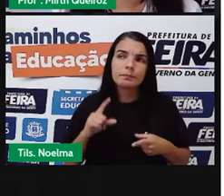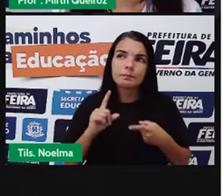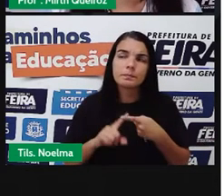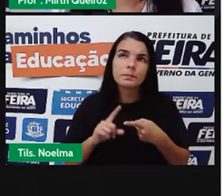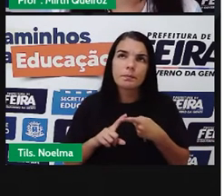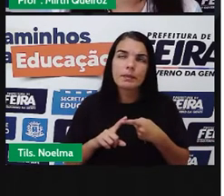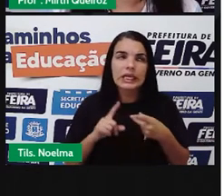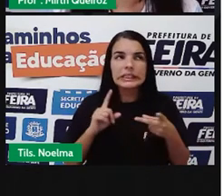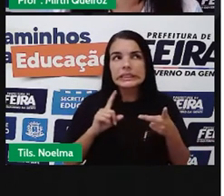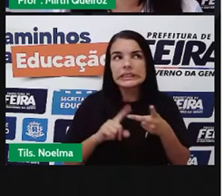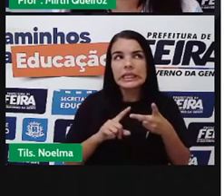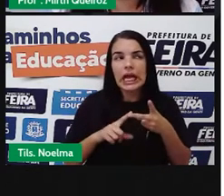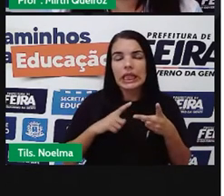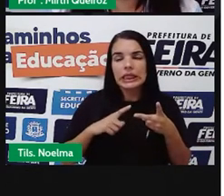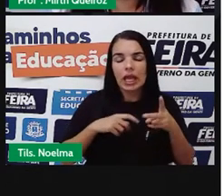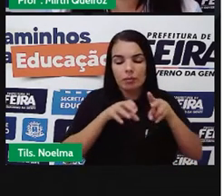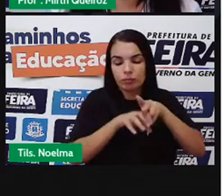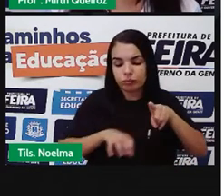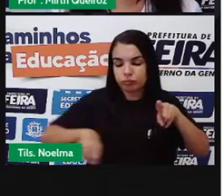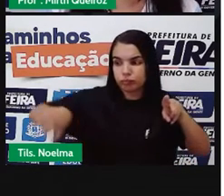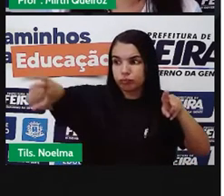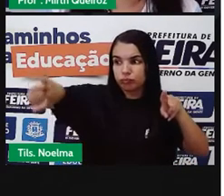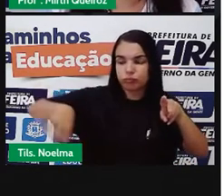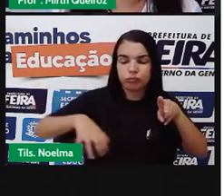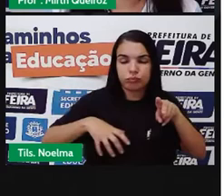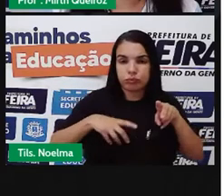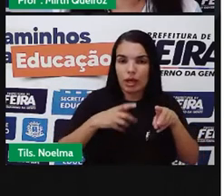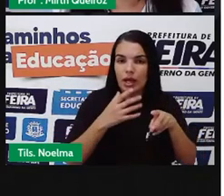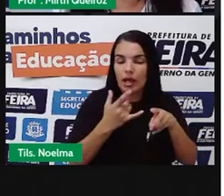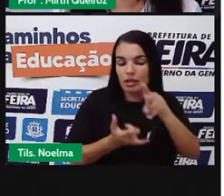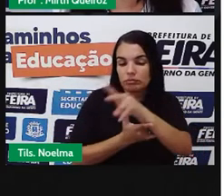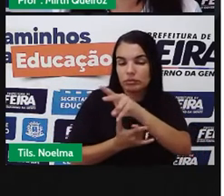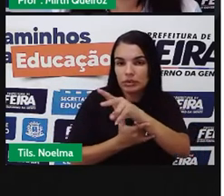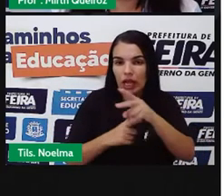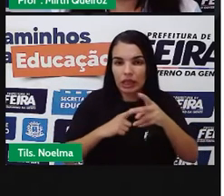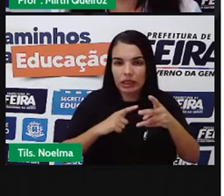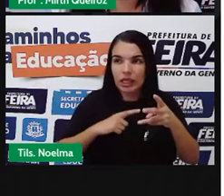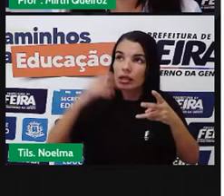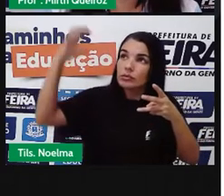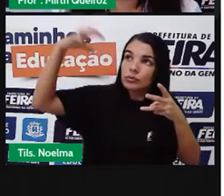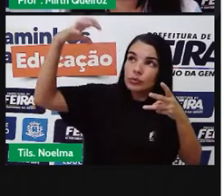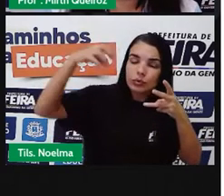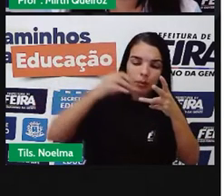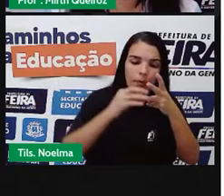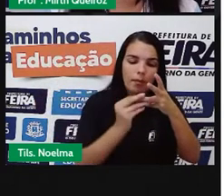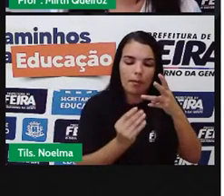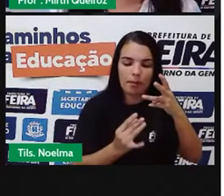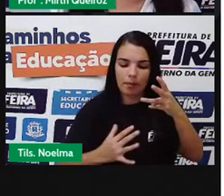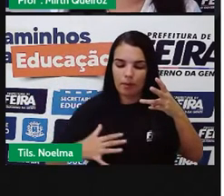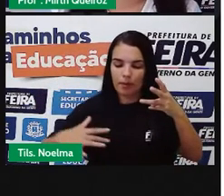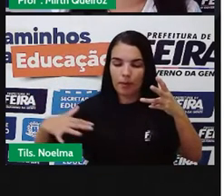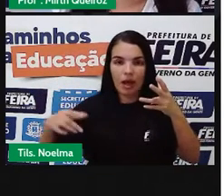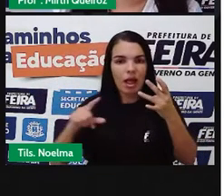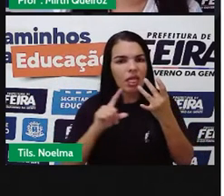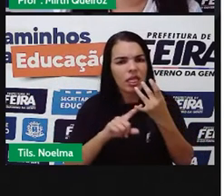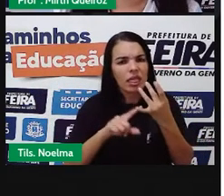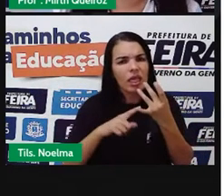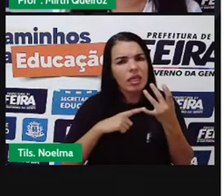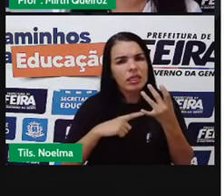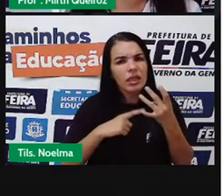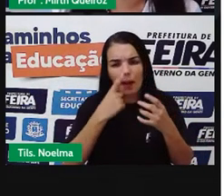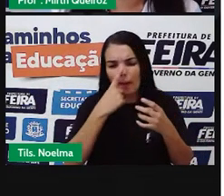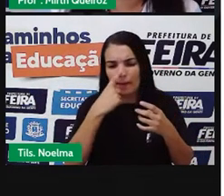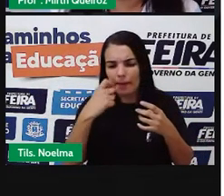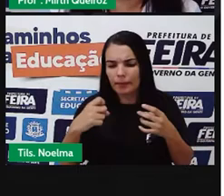temos rede de esgoto, nós temos sistema de drenagem de água, da água da chuva, nós temos a